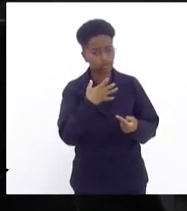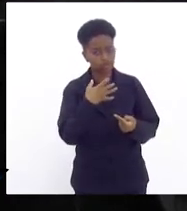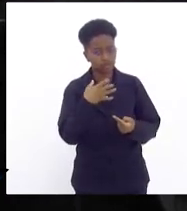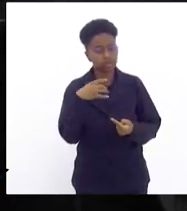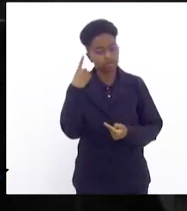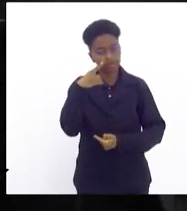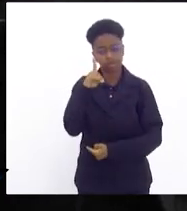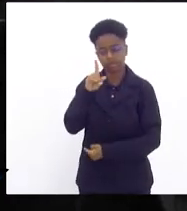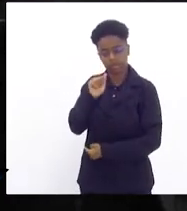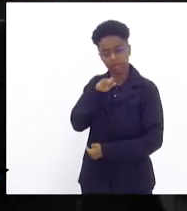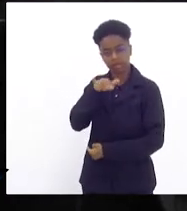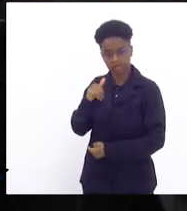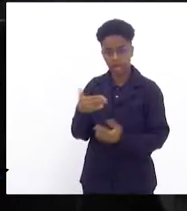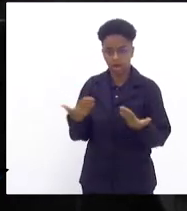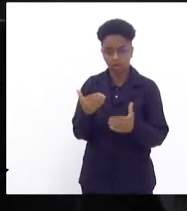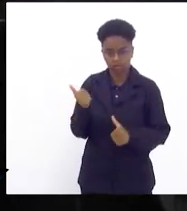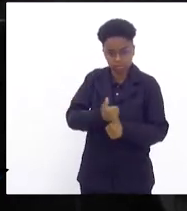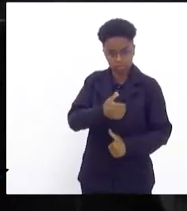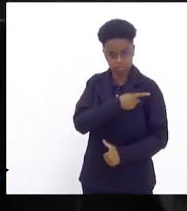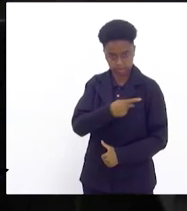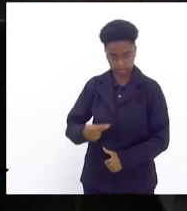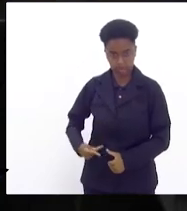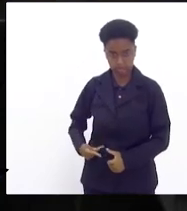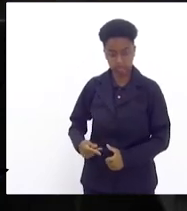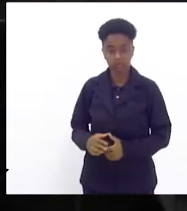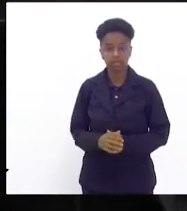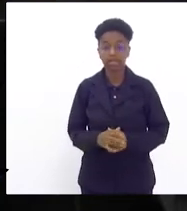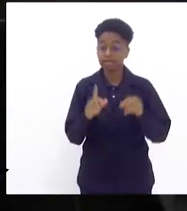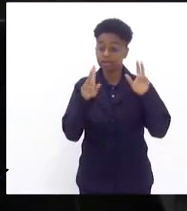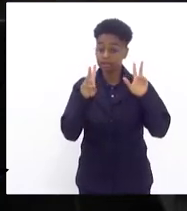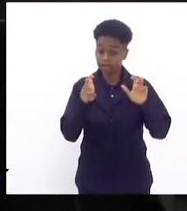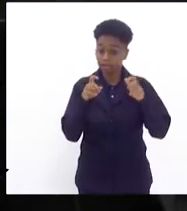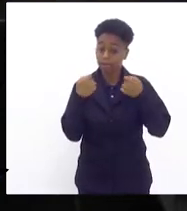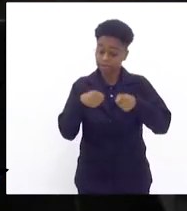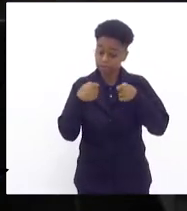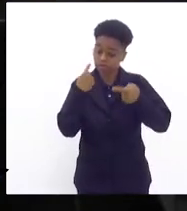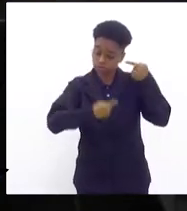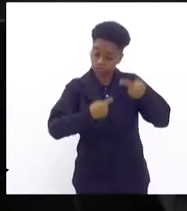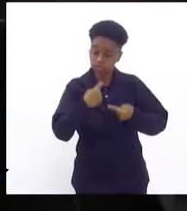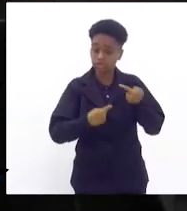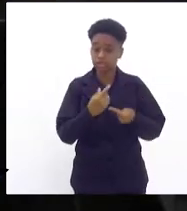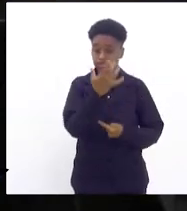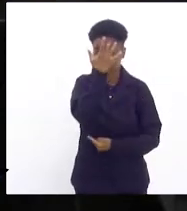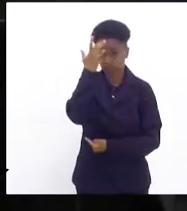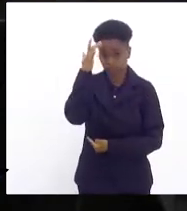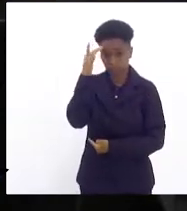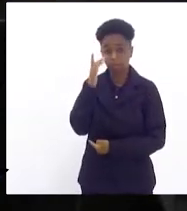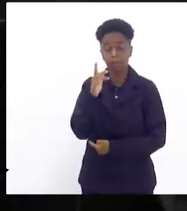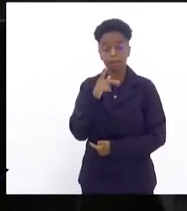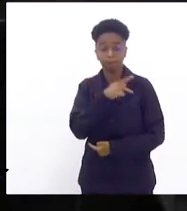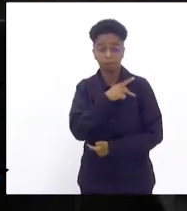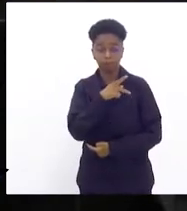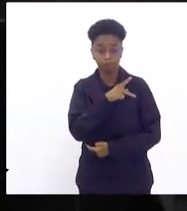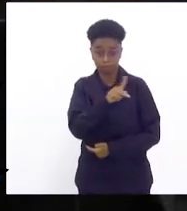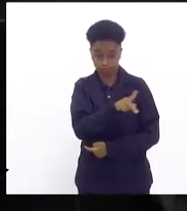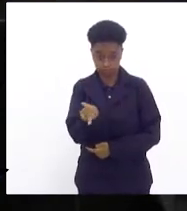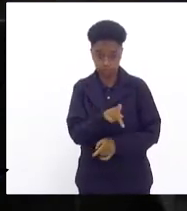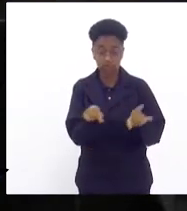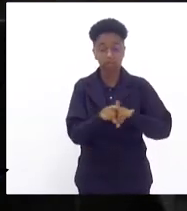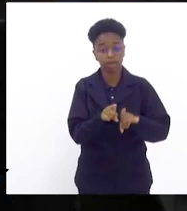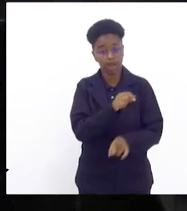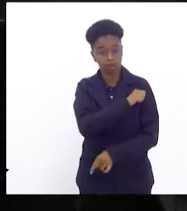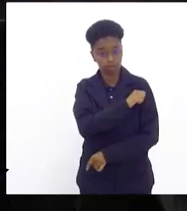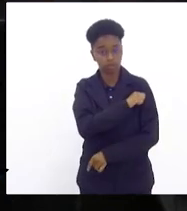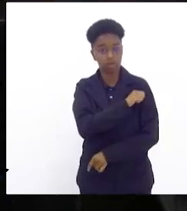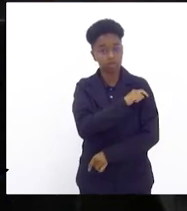o expediente inicial no dia de hoje, sobre a saúde mental dos nossos professores e alunos. A